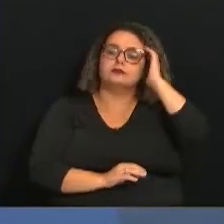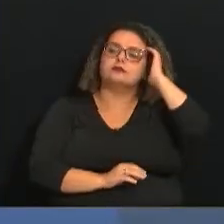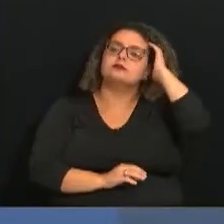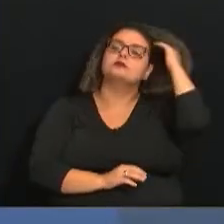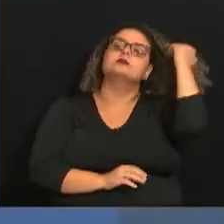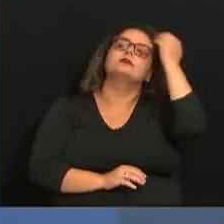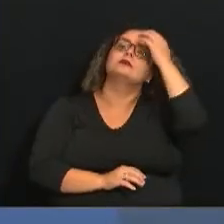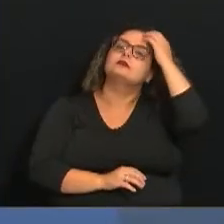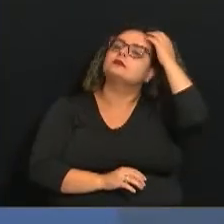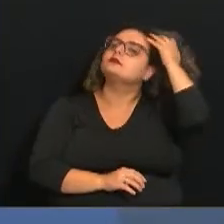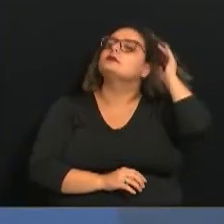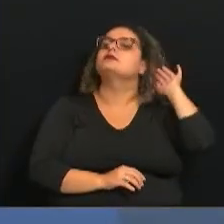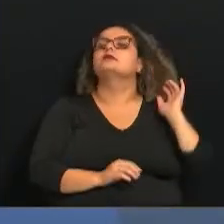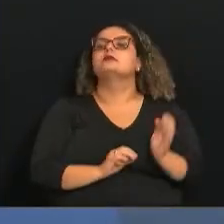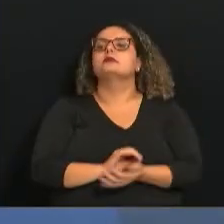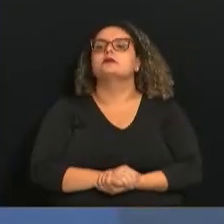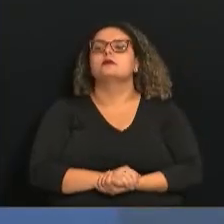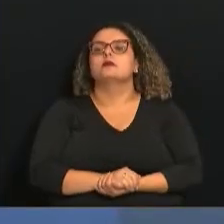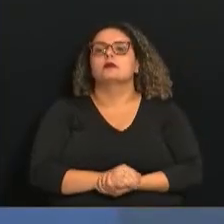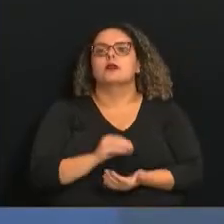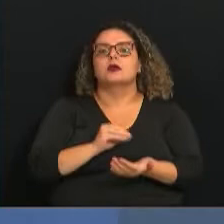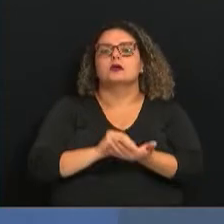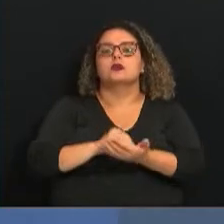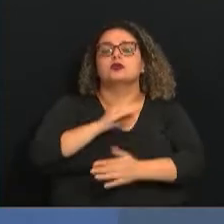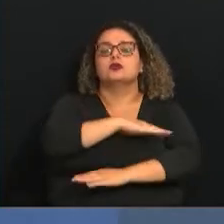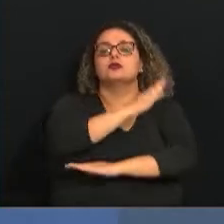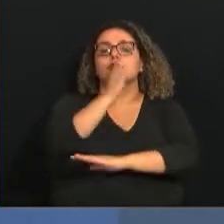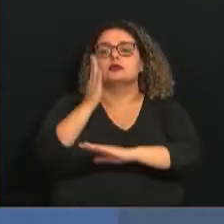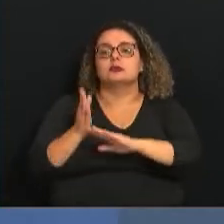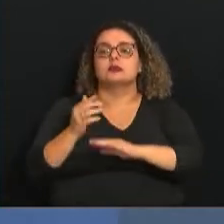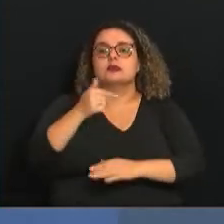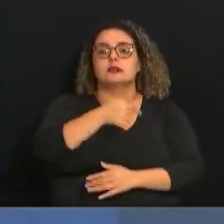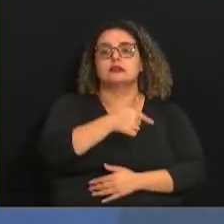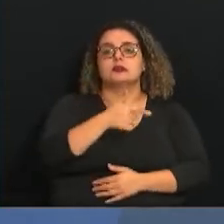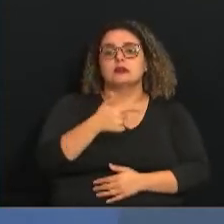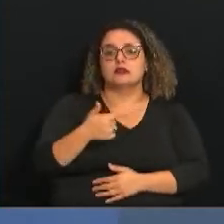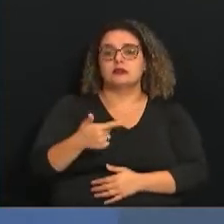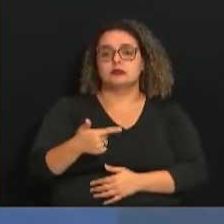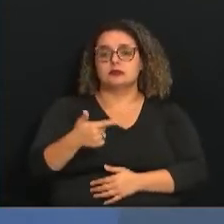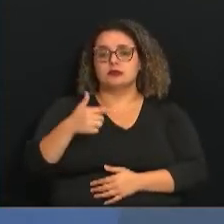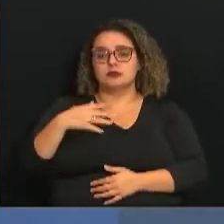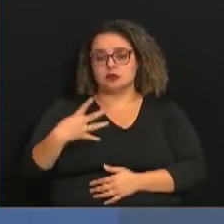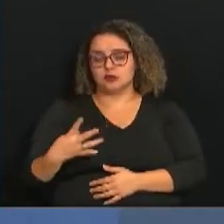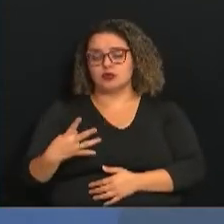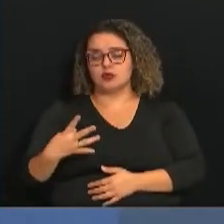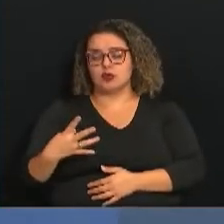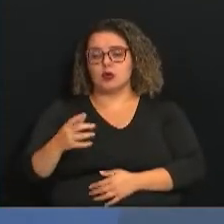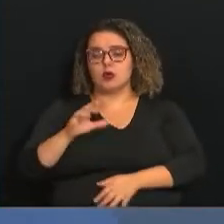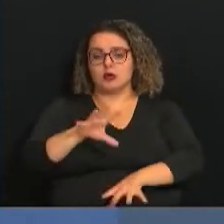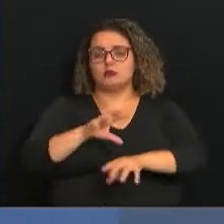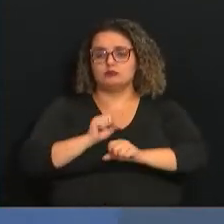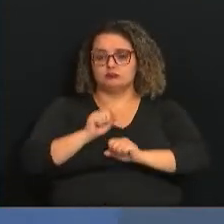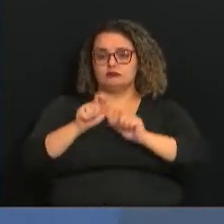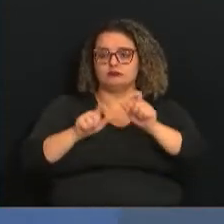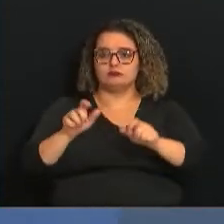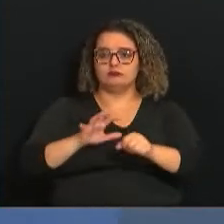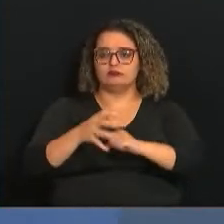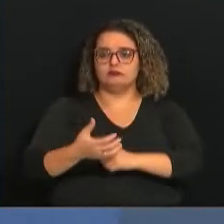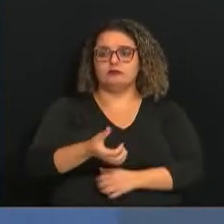registrados nas últimas 24 horas no país, de acordo com o site do Ministério da Saúde. São